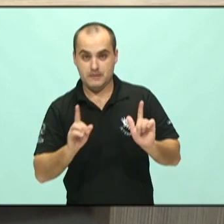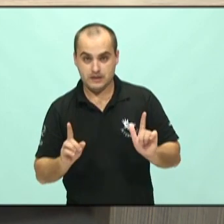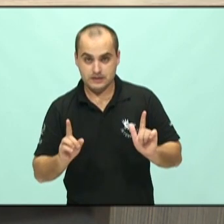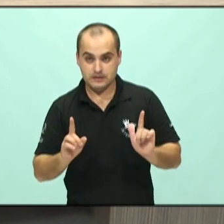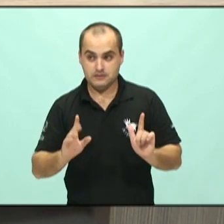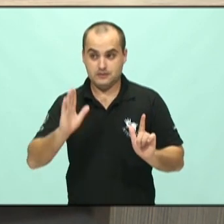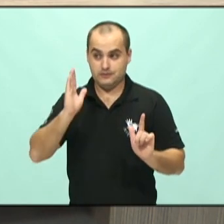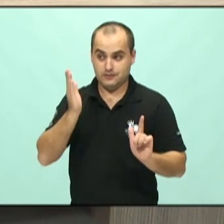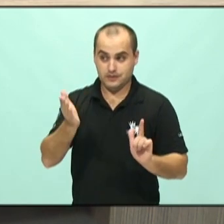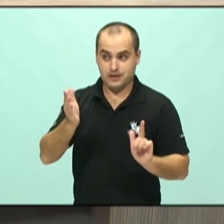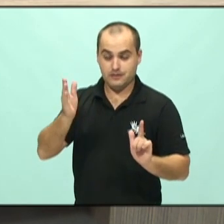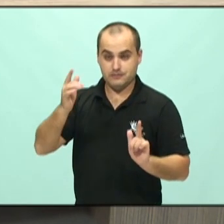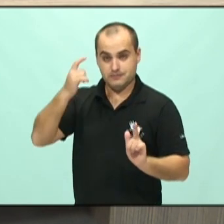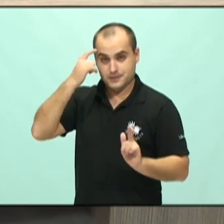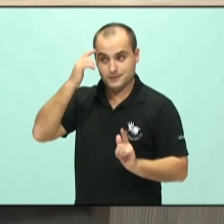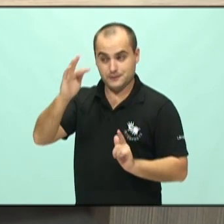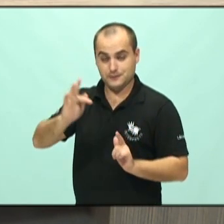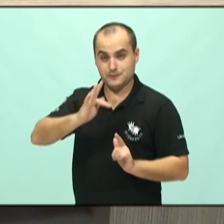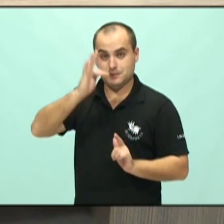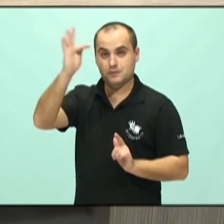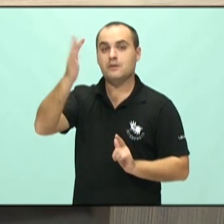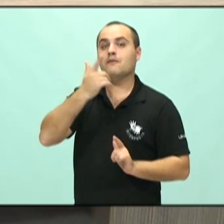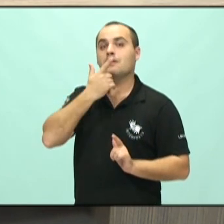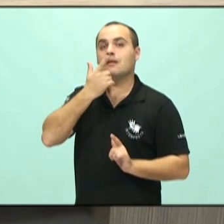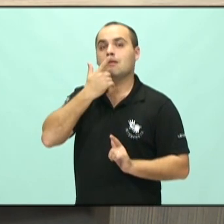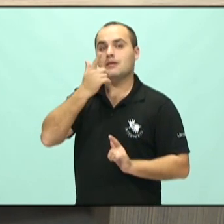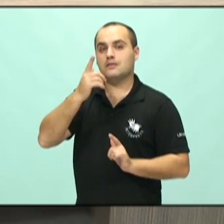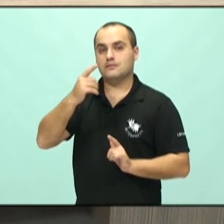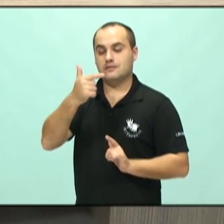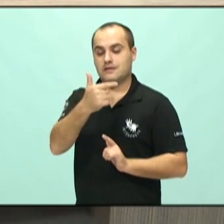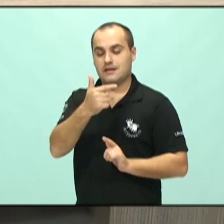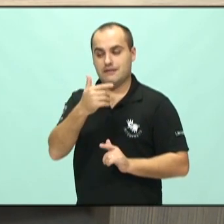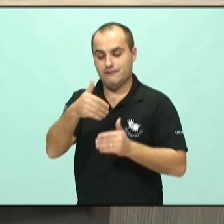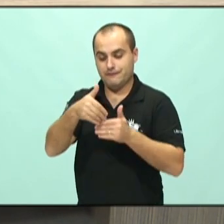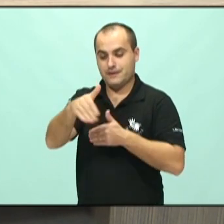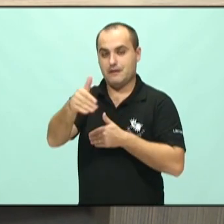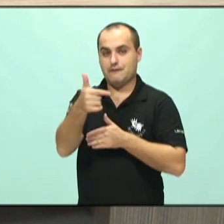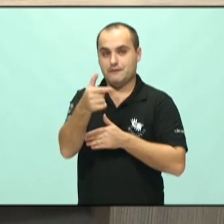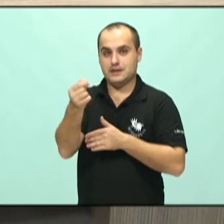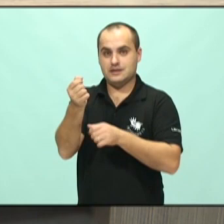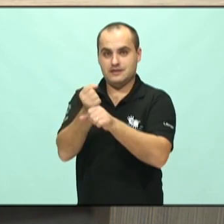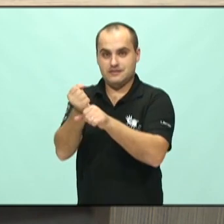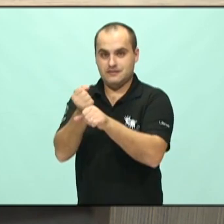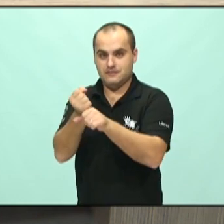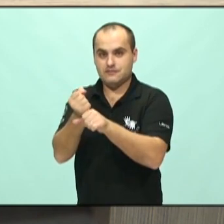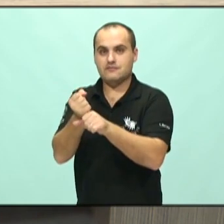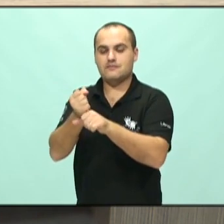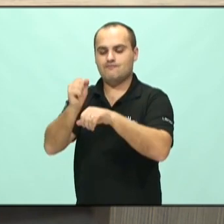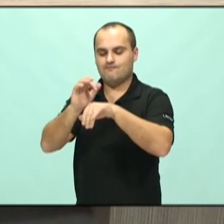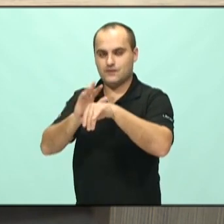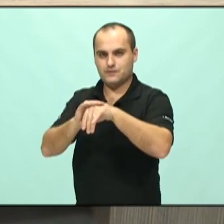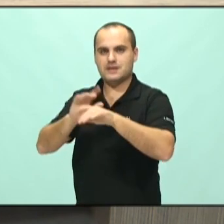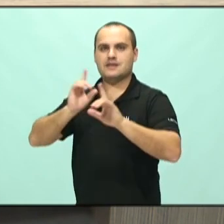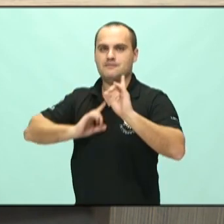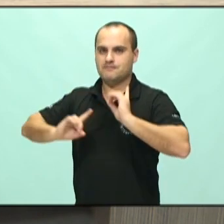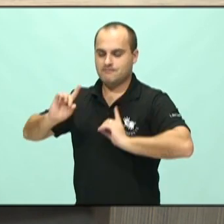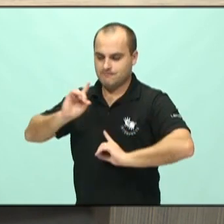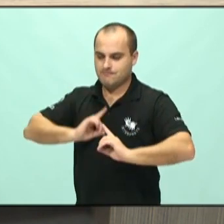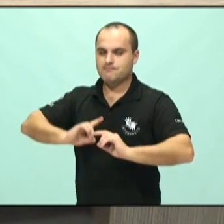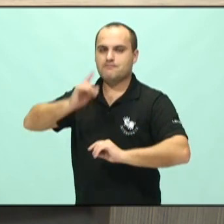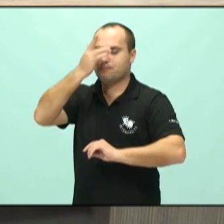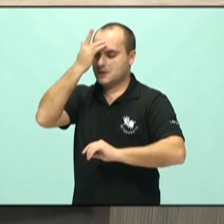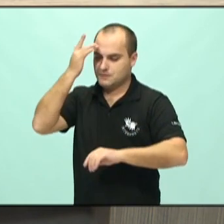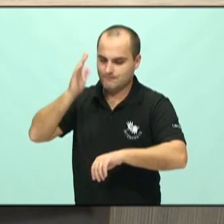que mais vai incapacitar as pessoas. Por que ela está em crescimento, doutor? Sim.